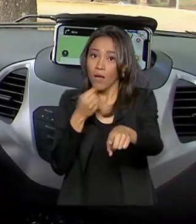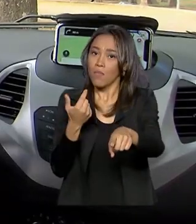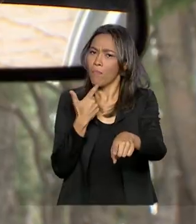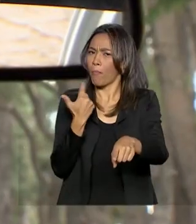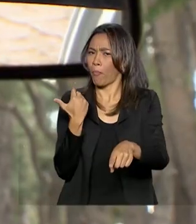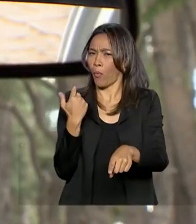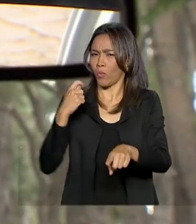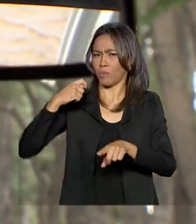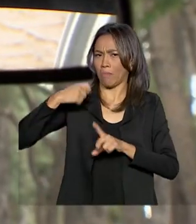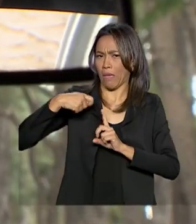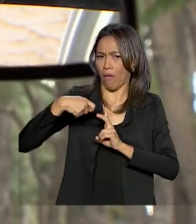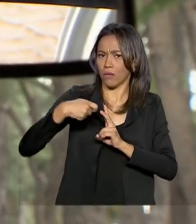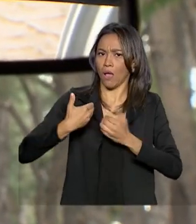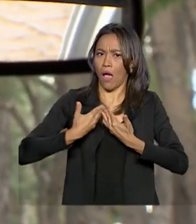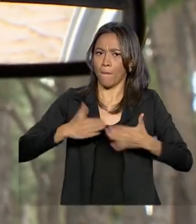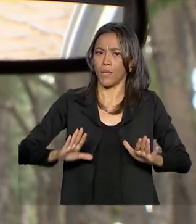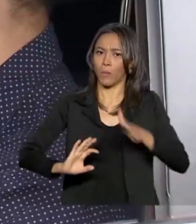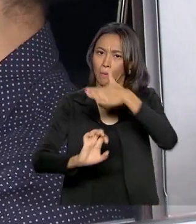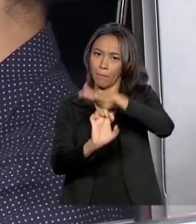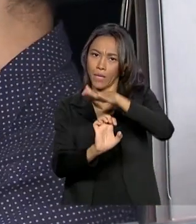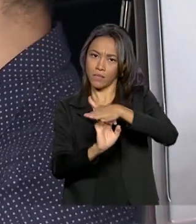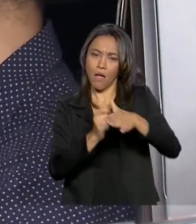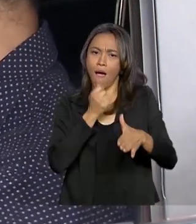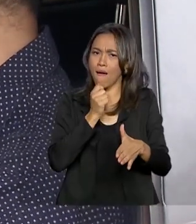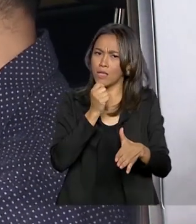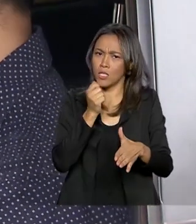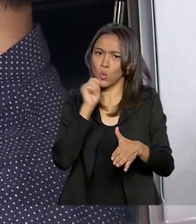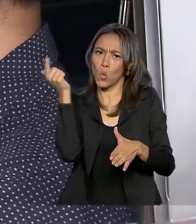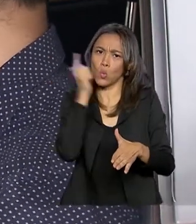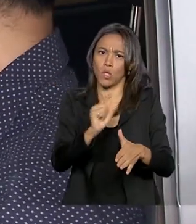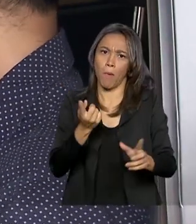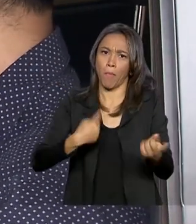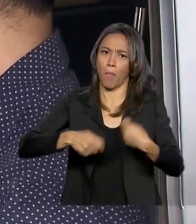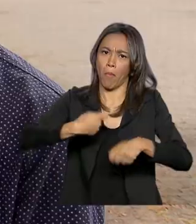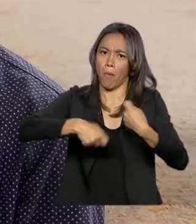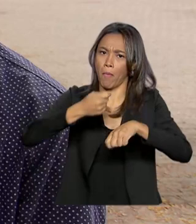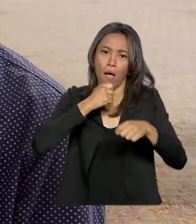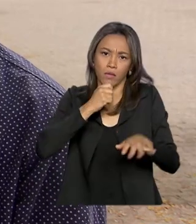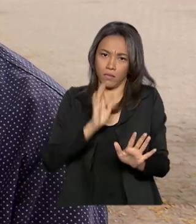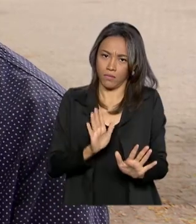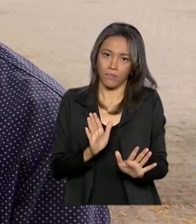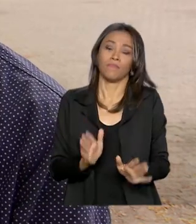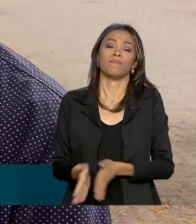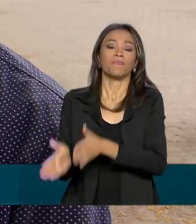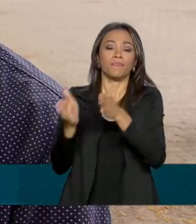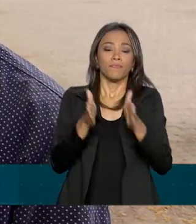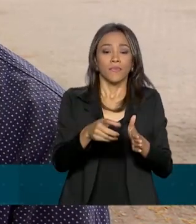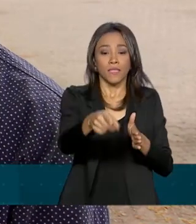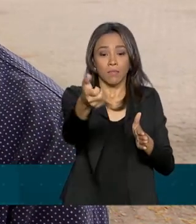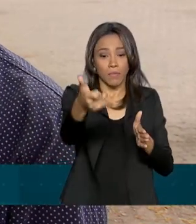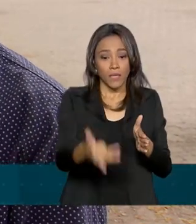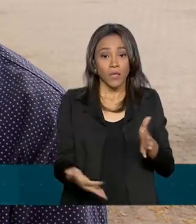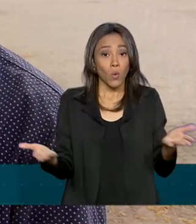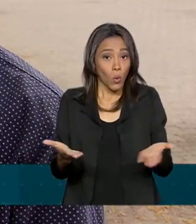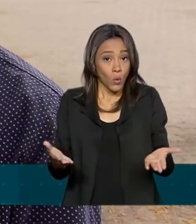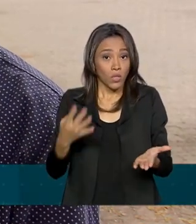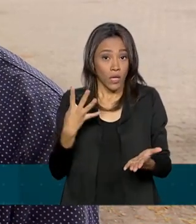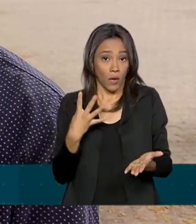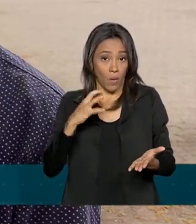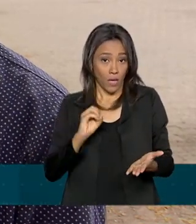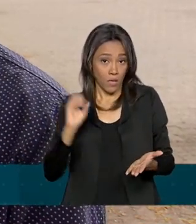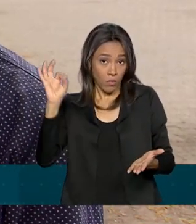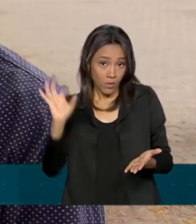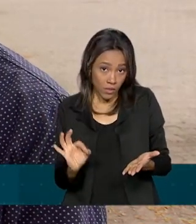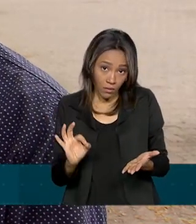poucos meses e ainda não alcançou o rendimento ideal no empreendimento dele. Hoje, cerca de 40% do meu